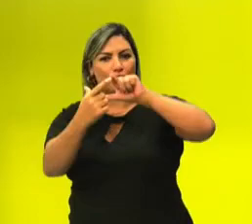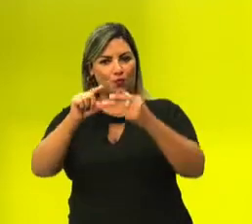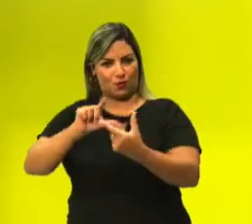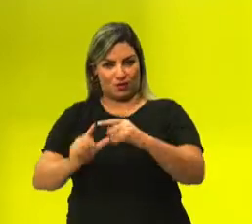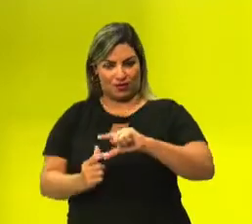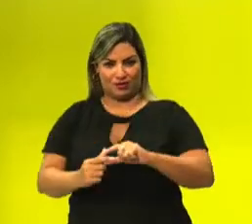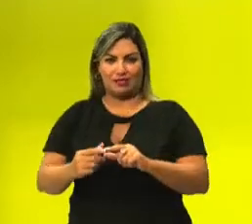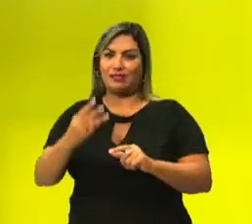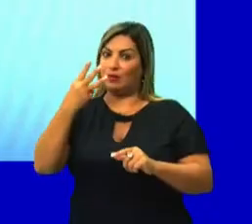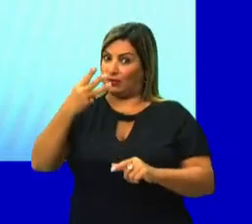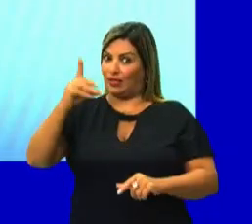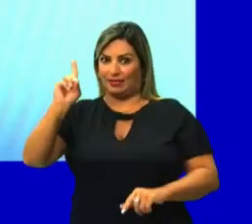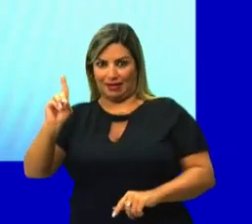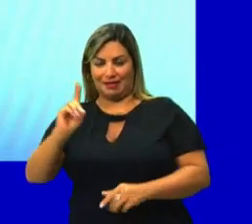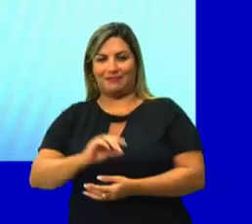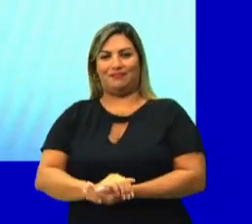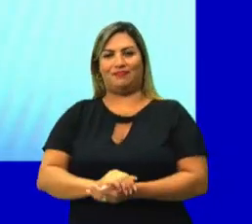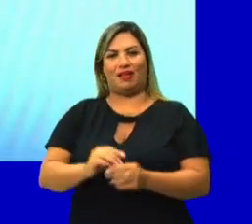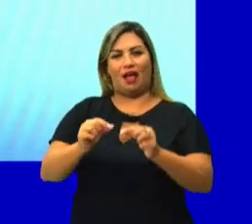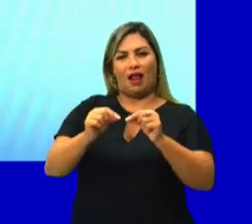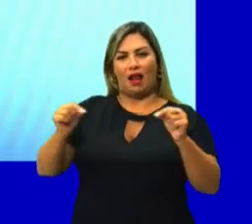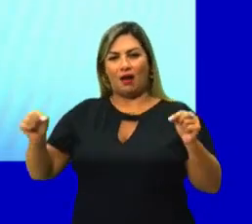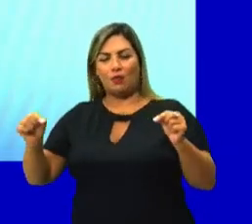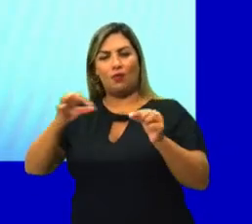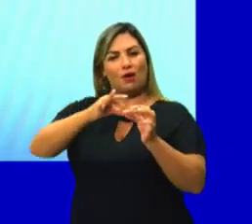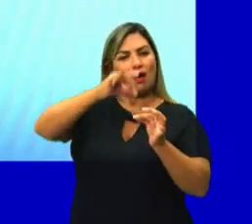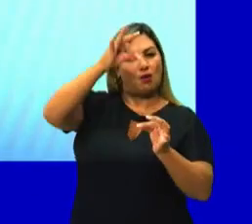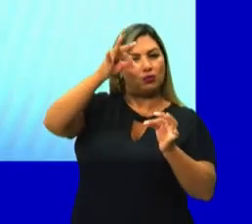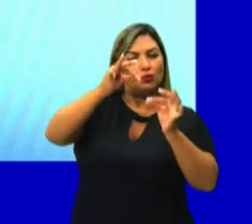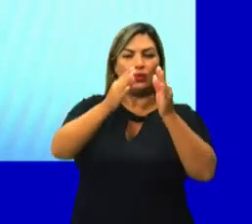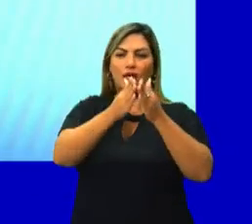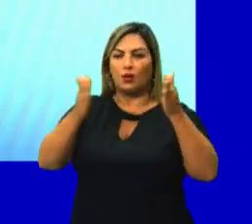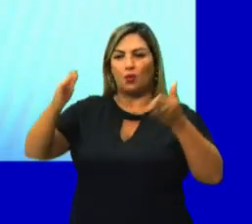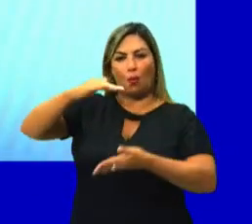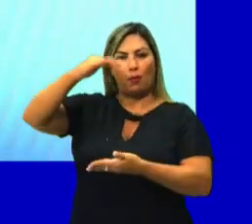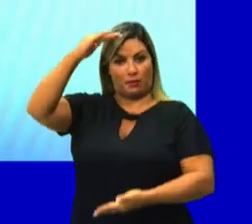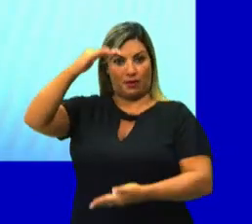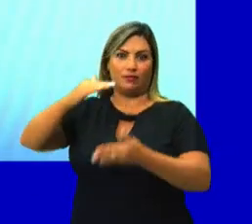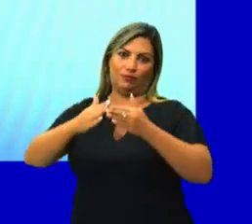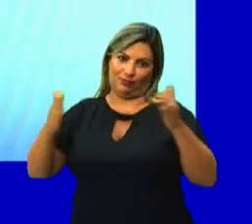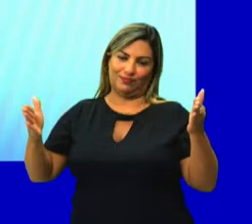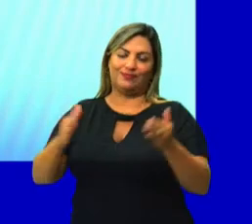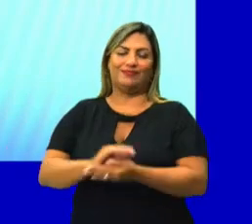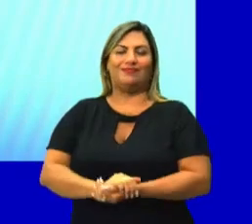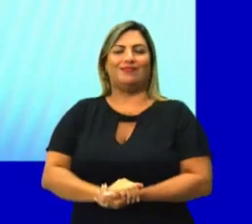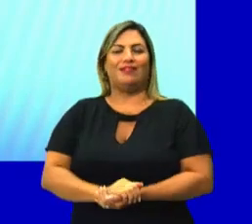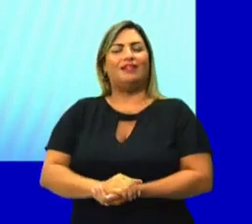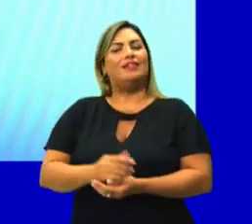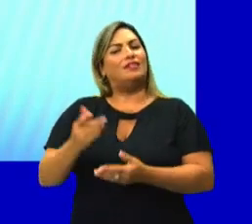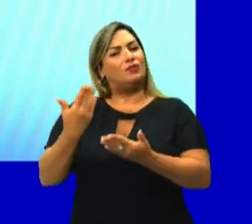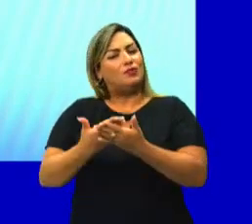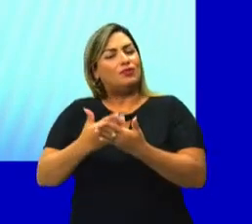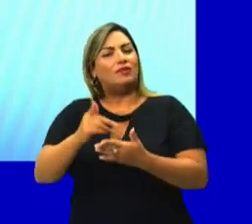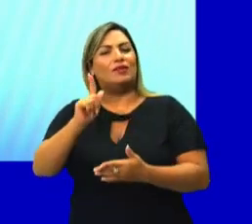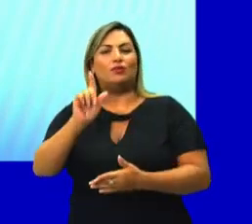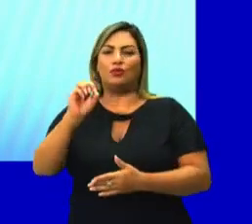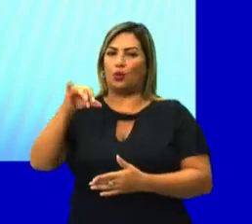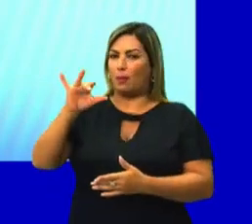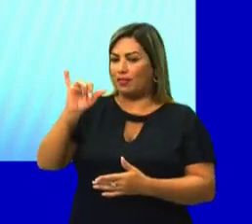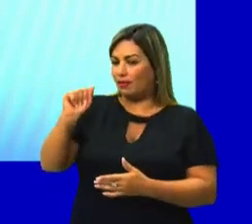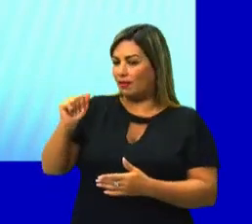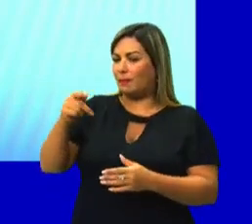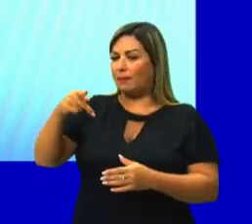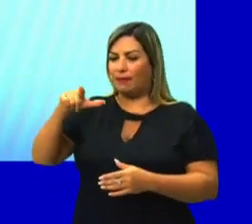que possuem três dimensões, largura, altura e comprimento. Quando a gente está estudando a geometria plana, né? Os